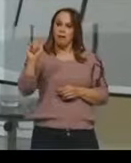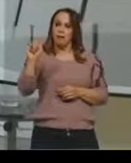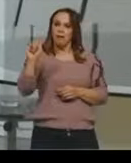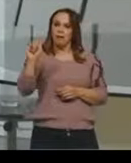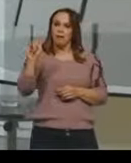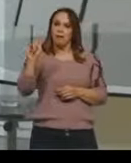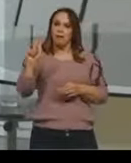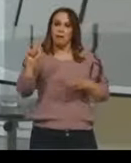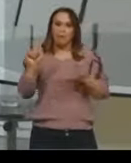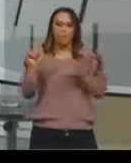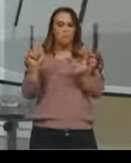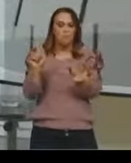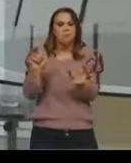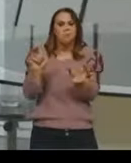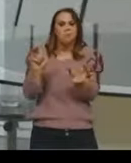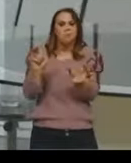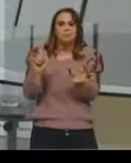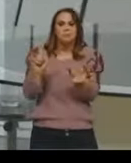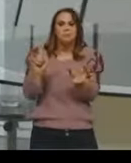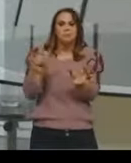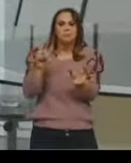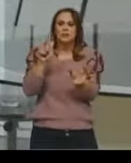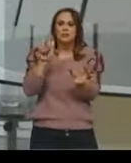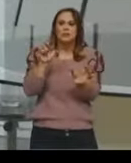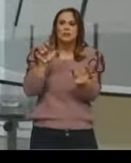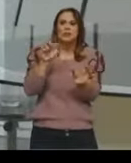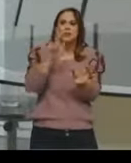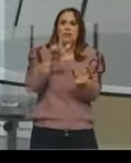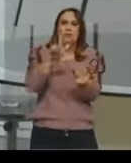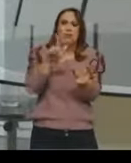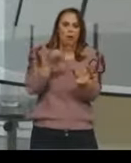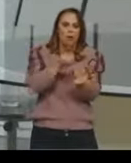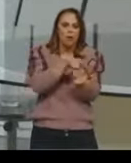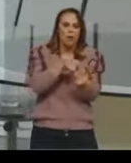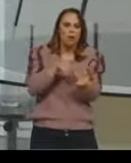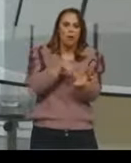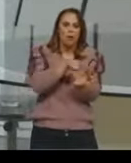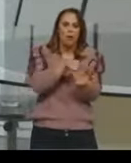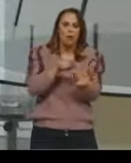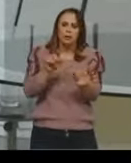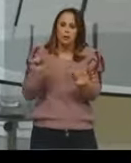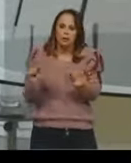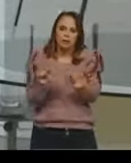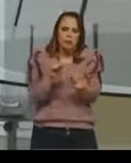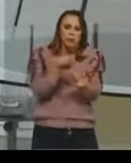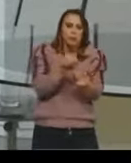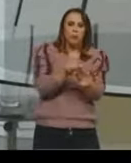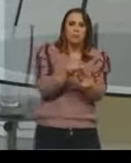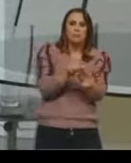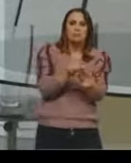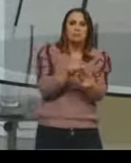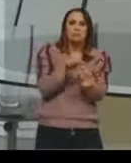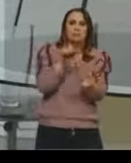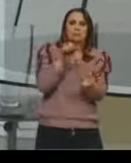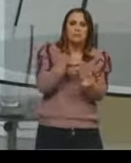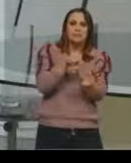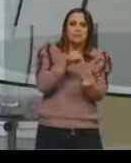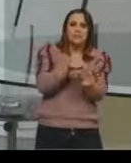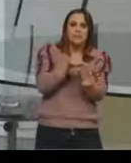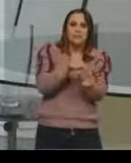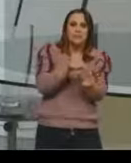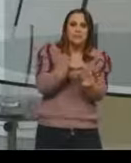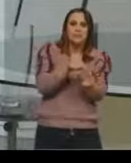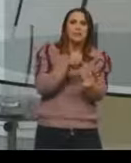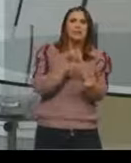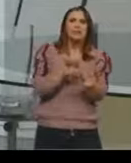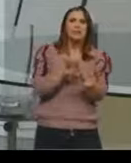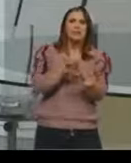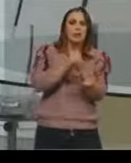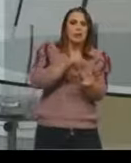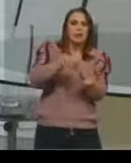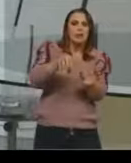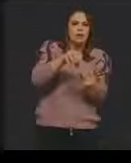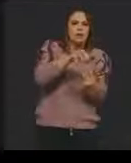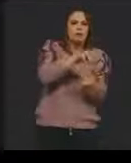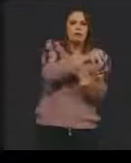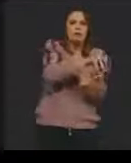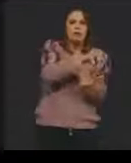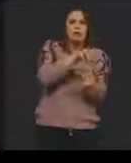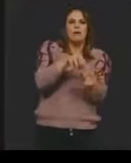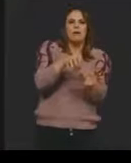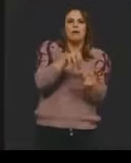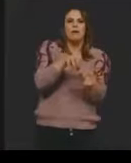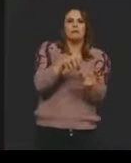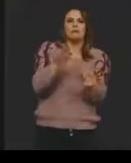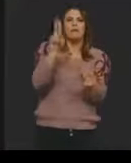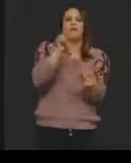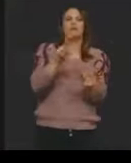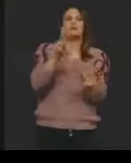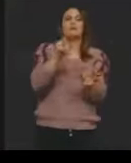imagem. E esses fragmentos de DNA, eles vão ser separados eletricamente, onde eu vou utilizar um campo elétrico, que o Júlio mais para